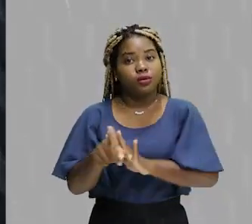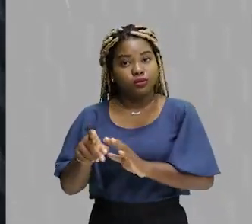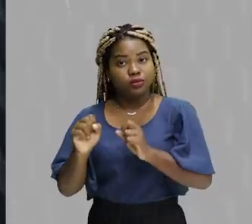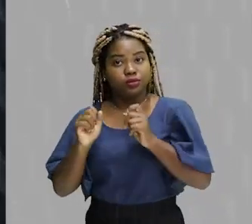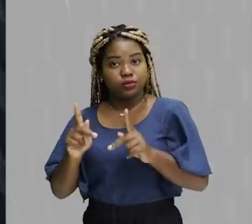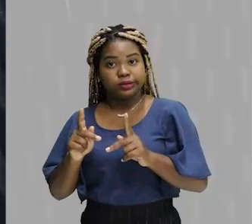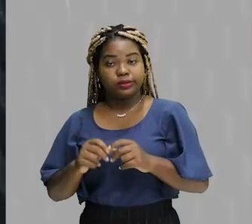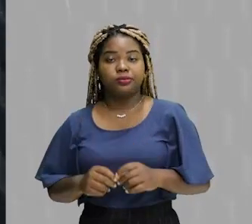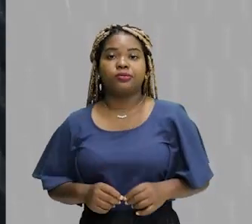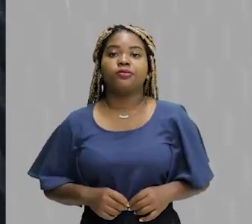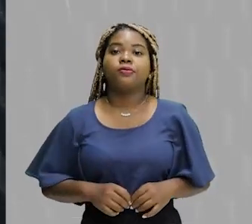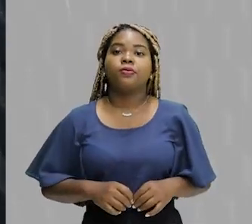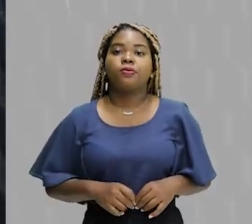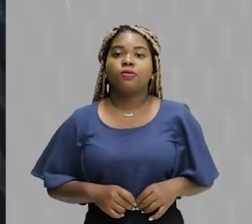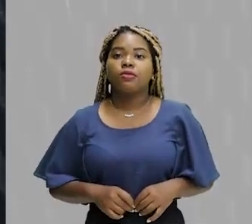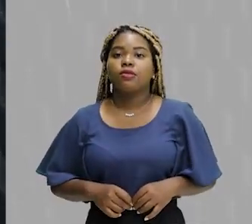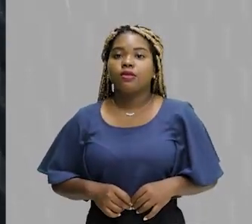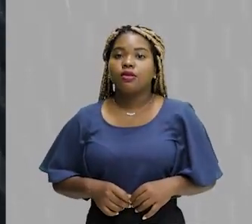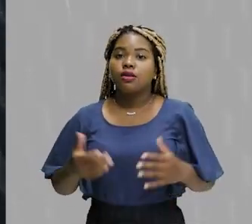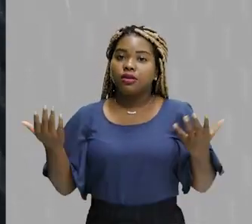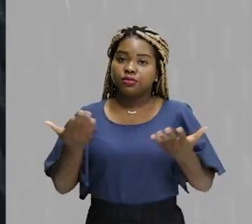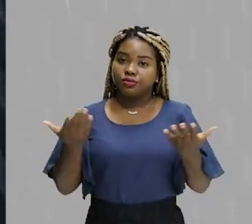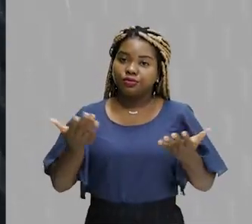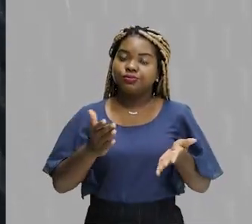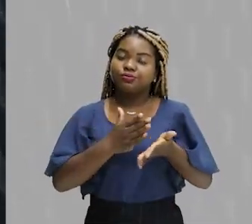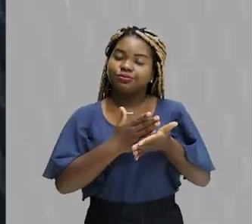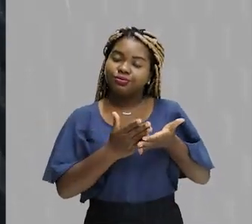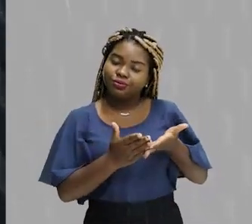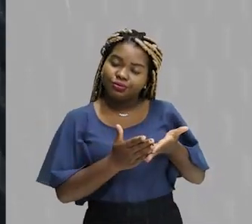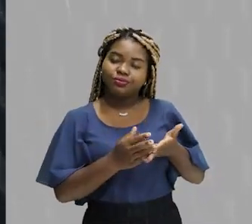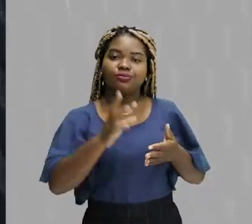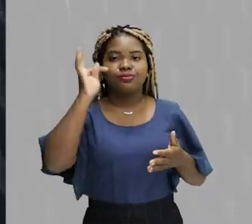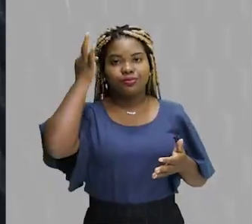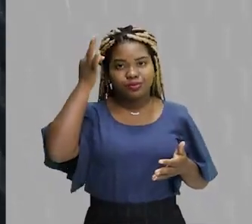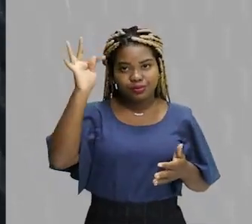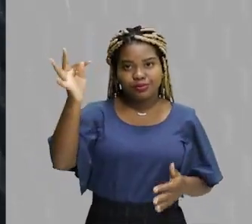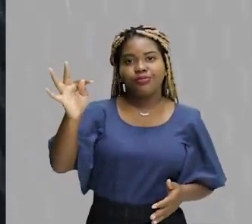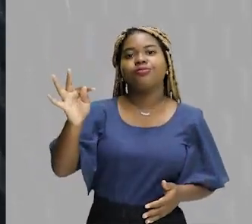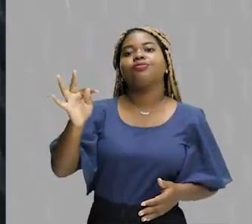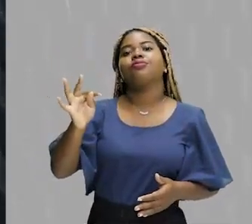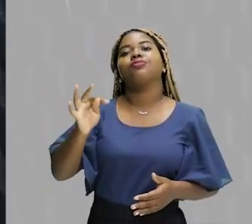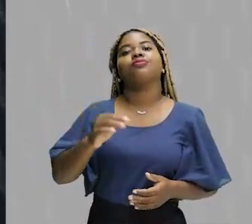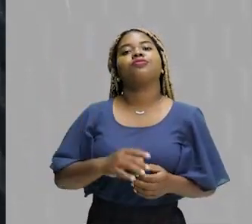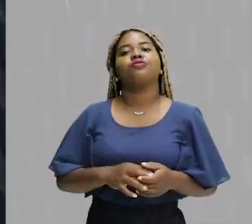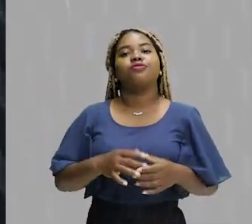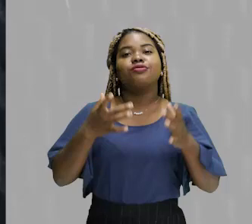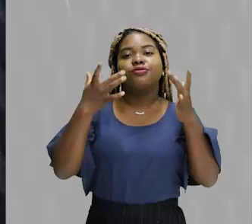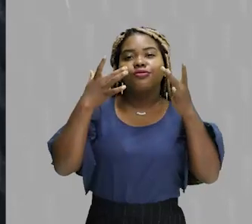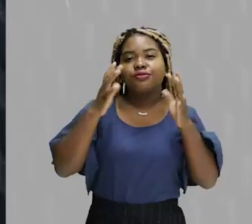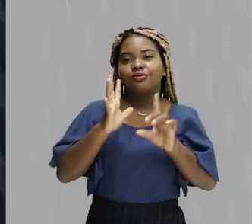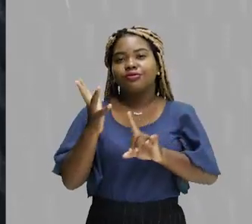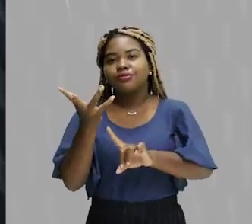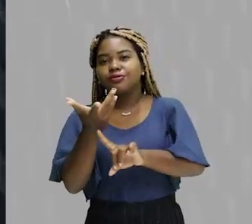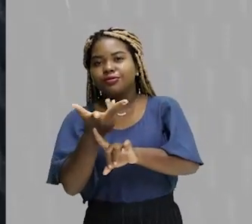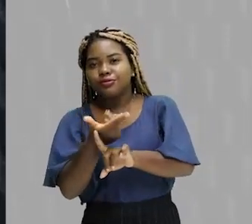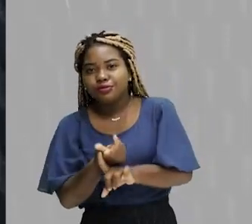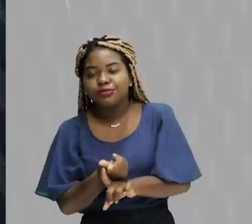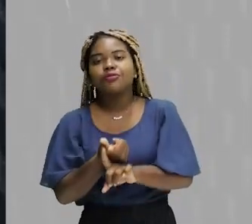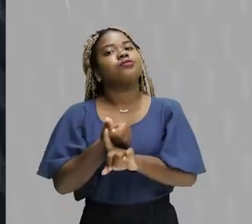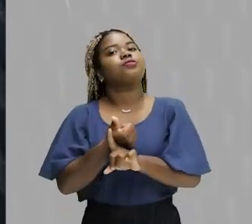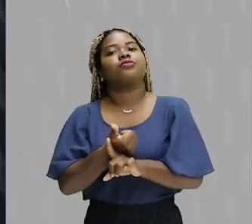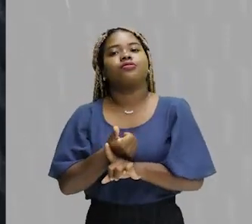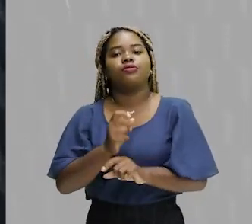fique conosco e vamos raciocinar um pouquinho sobre a teoria da arte, sobre a filosofia estética e sobre os